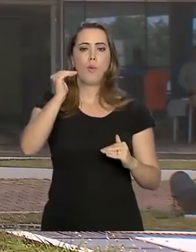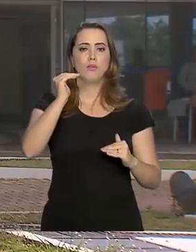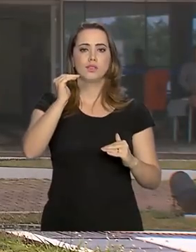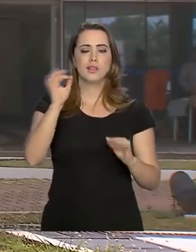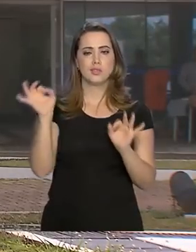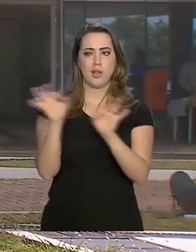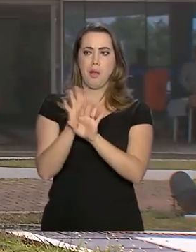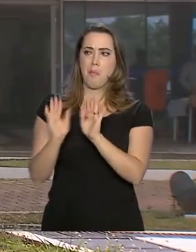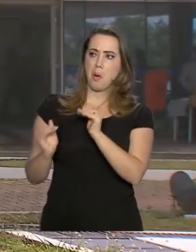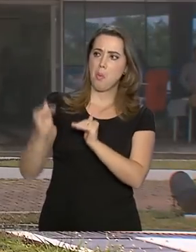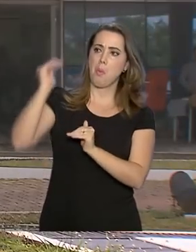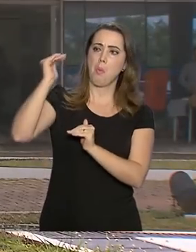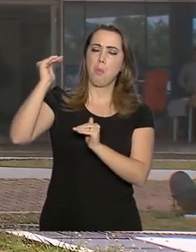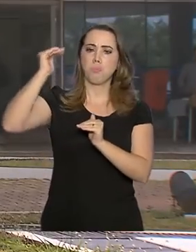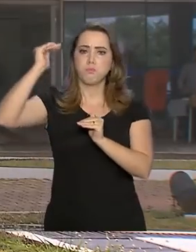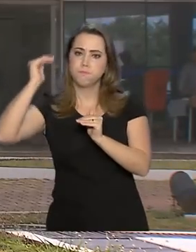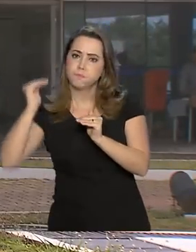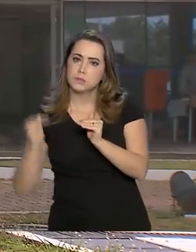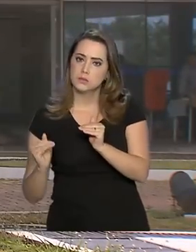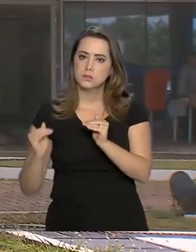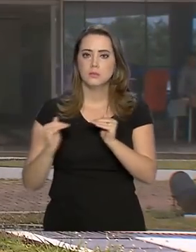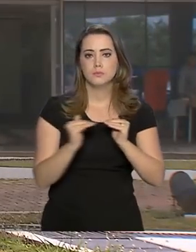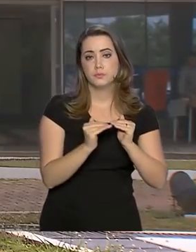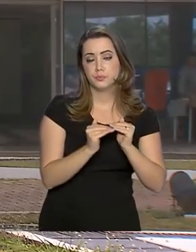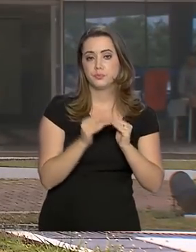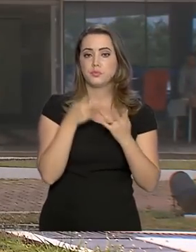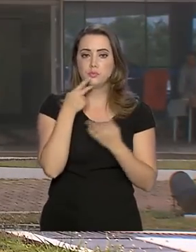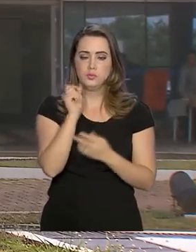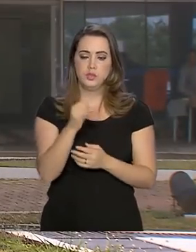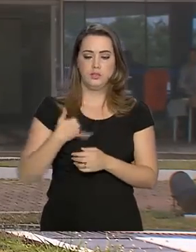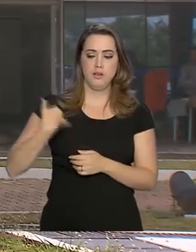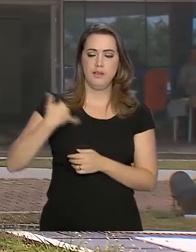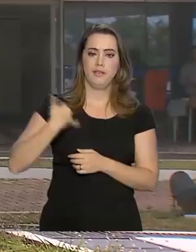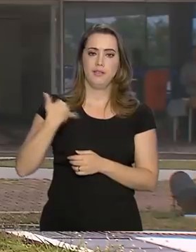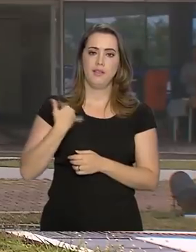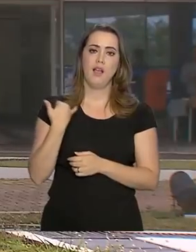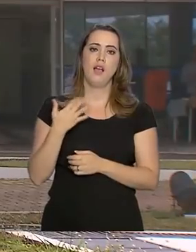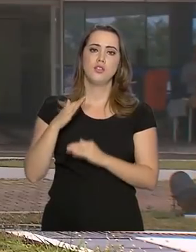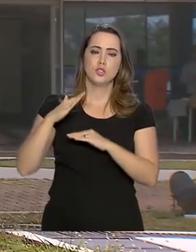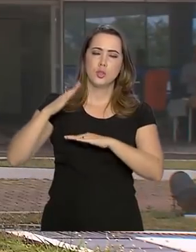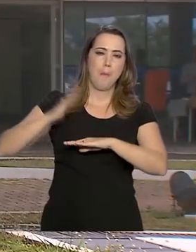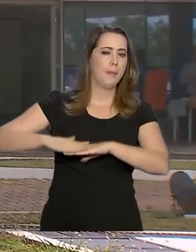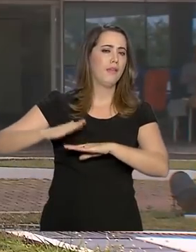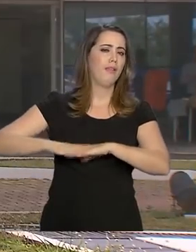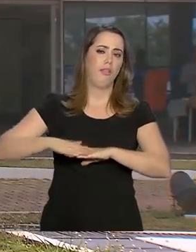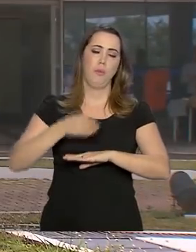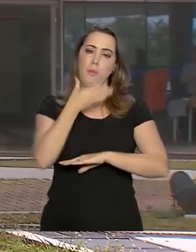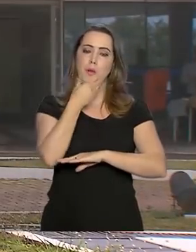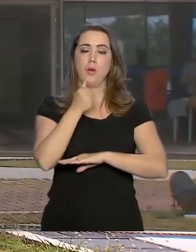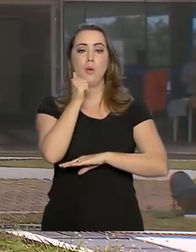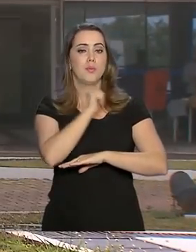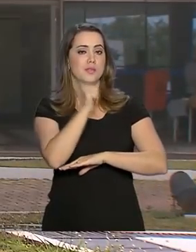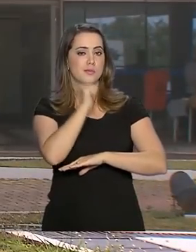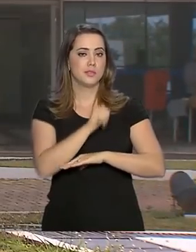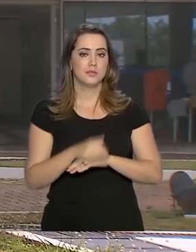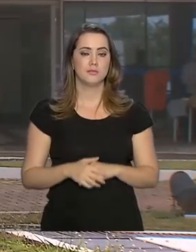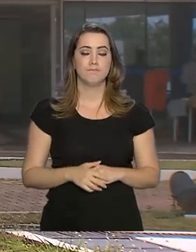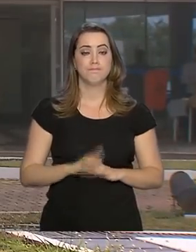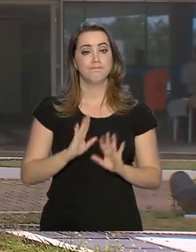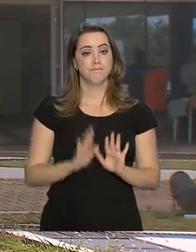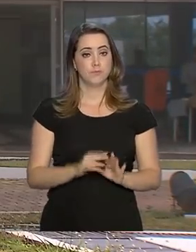privilégios. Um dos pontos mais questionados é quanto à idade mínima de aposentadoria para homens e mulheres.